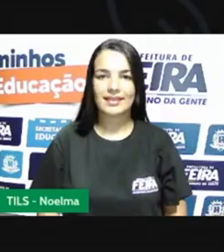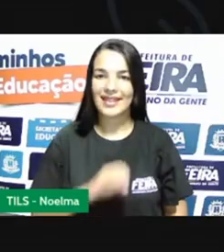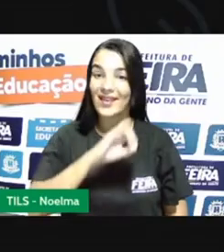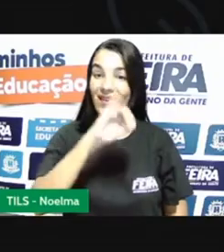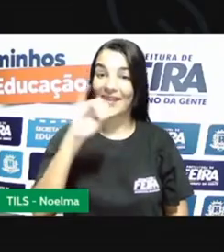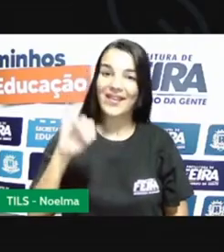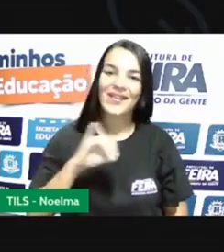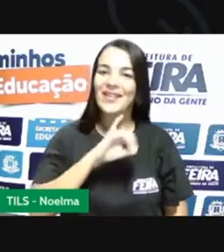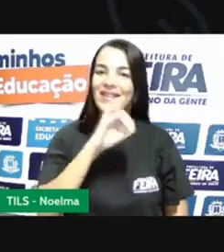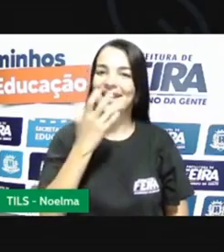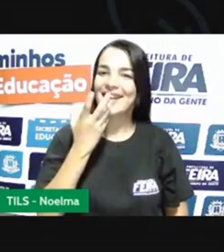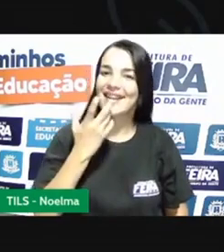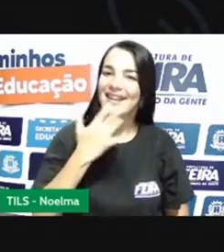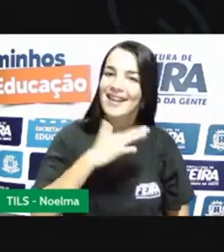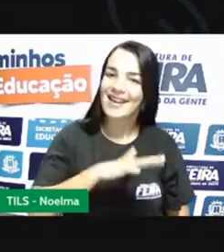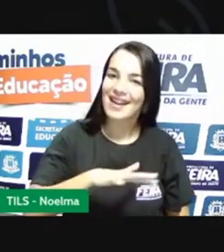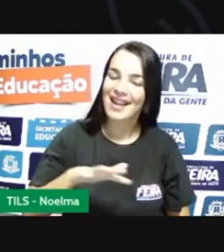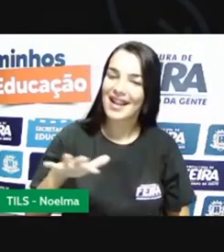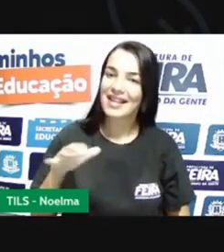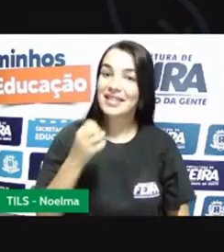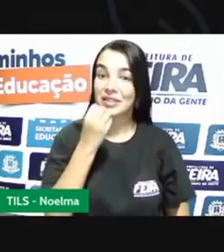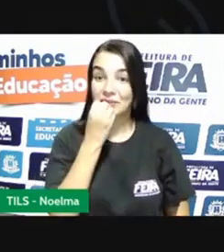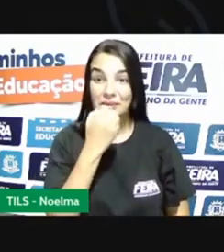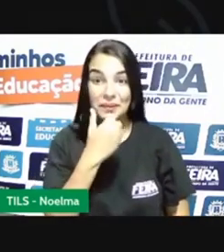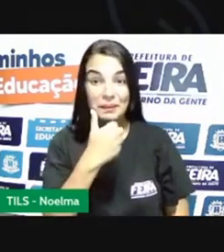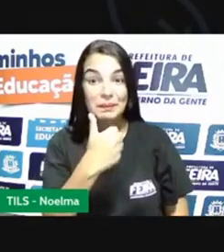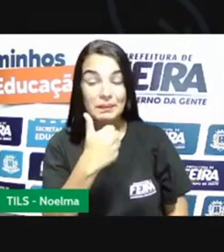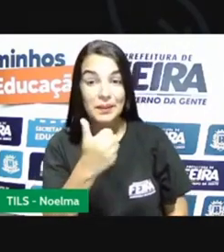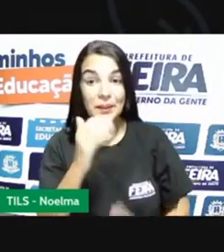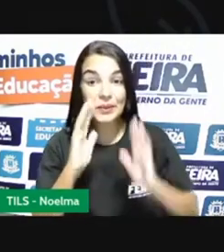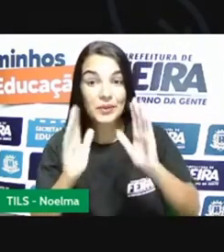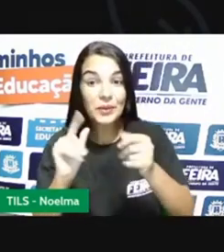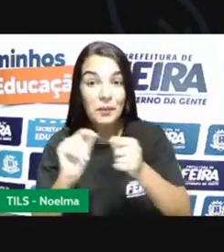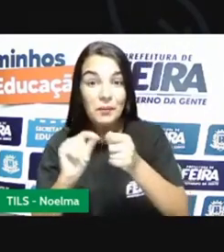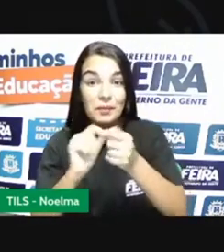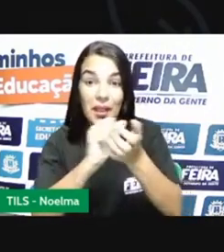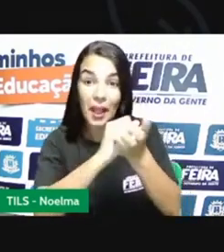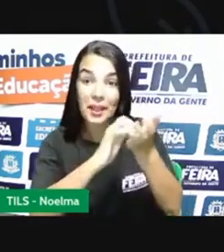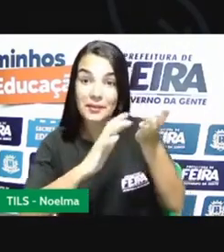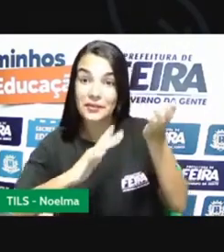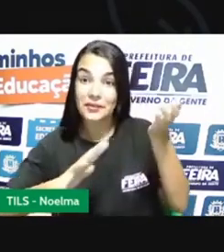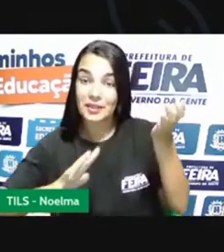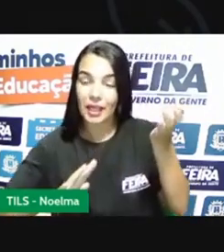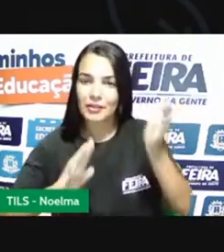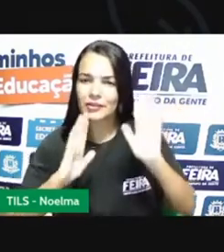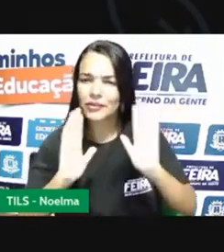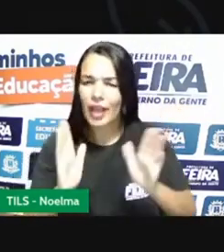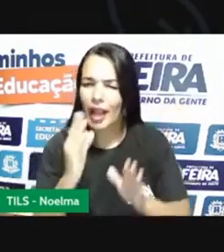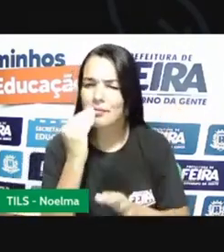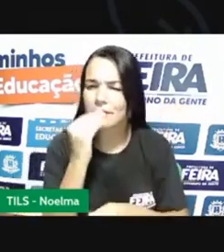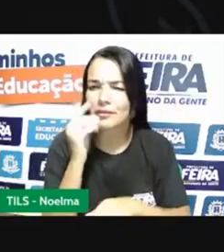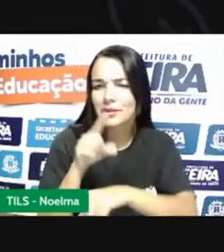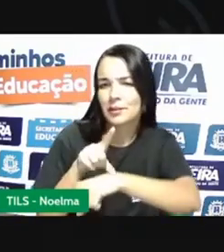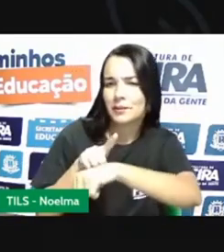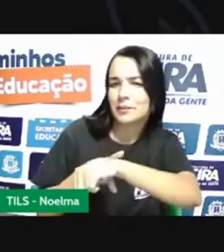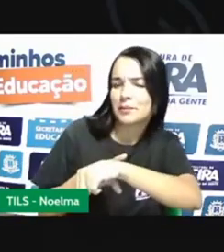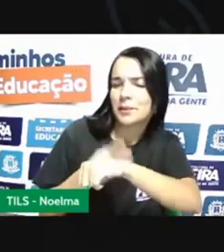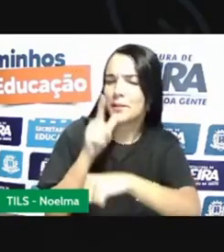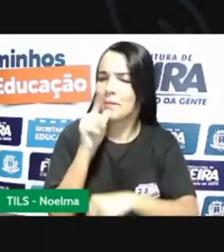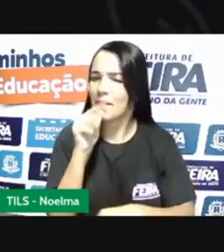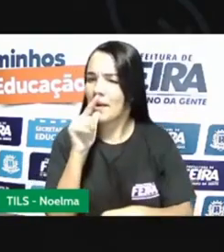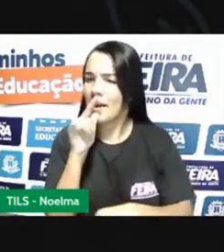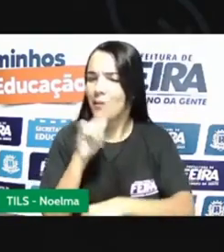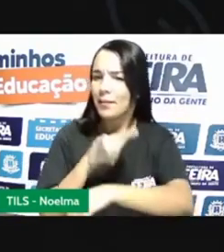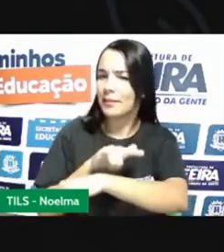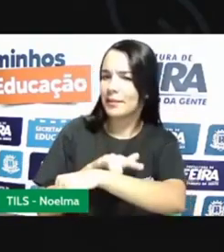Olá, crianças! E aí, fizeram a atividade? Já aproveitou esse tempinho para ir ao banheiro, tomar água, fazer aquele lanchinho?